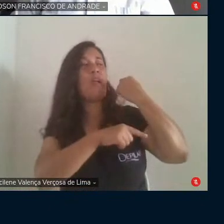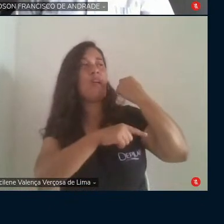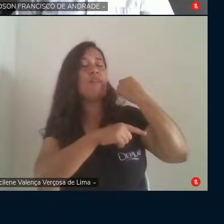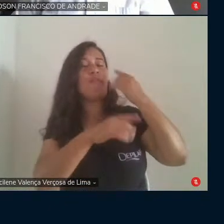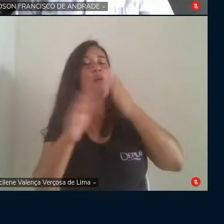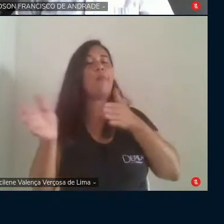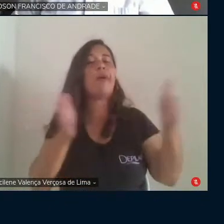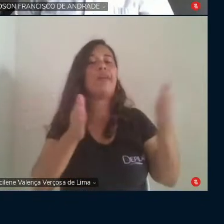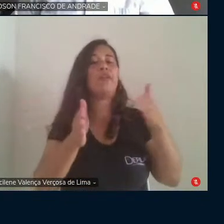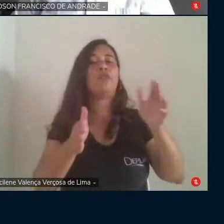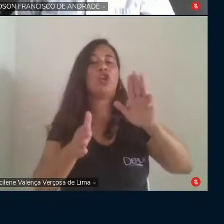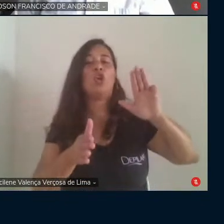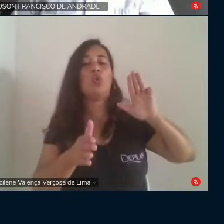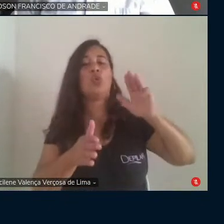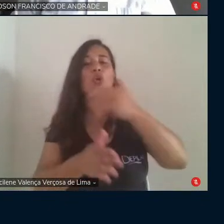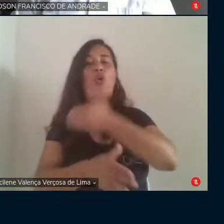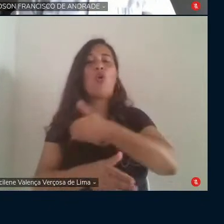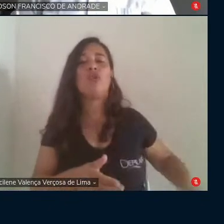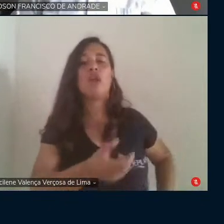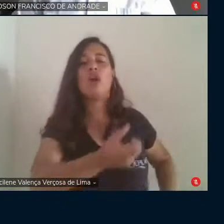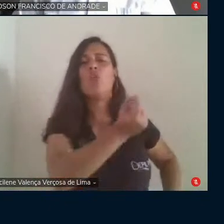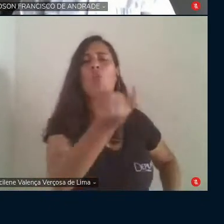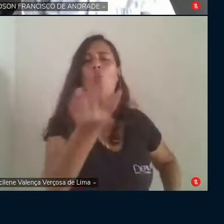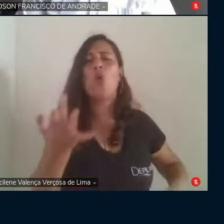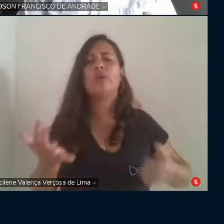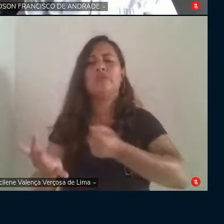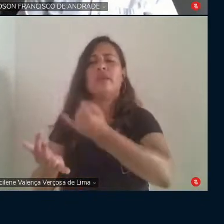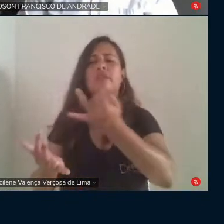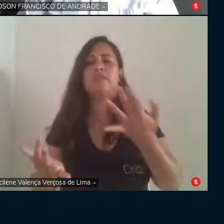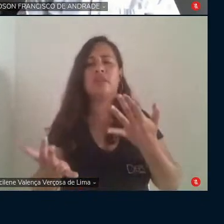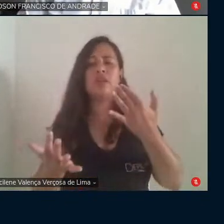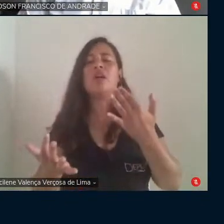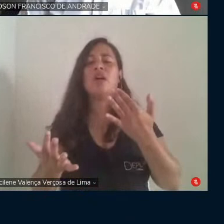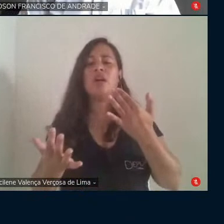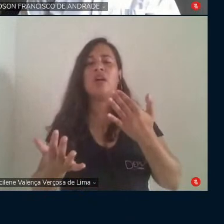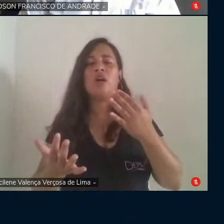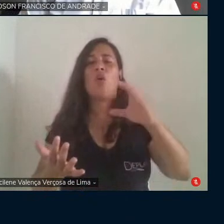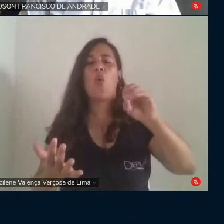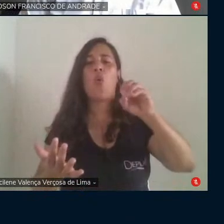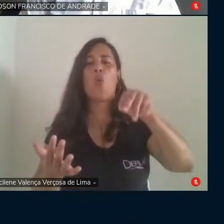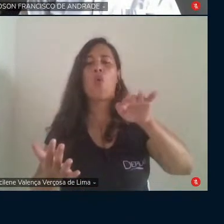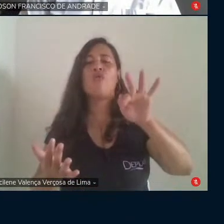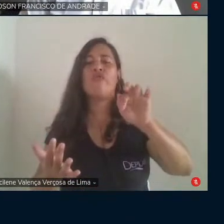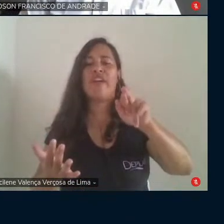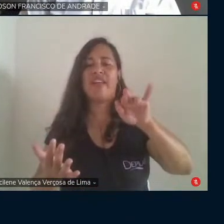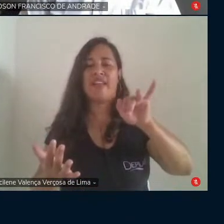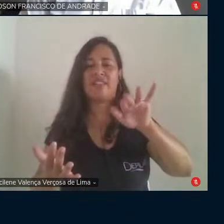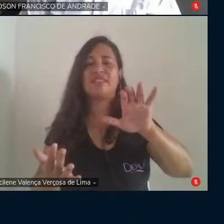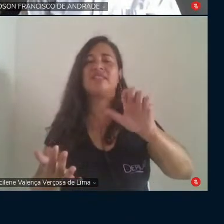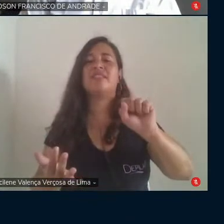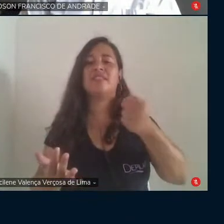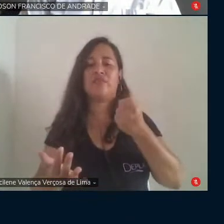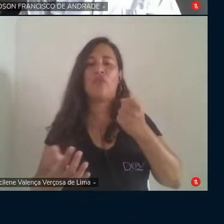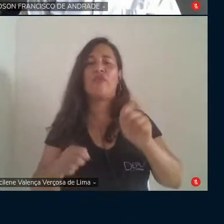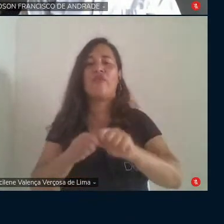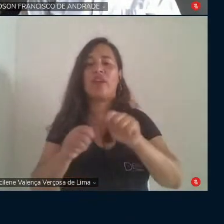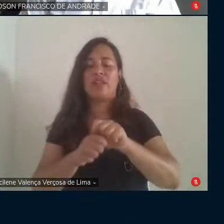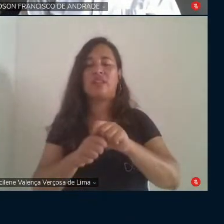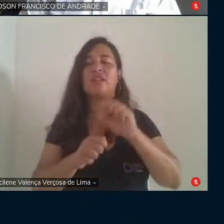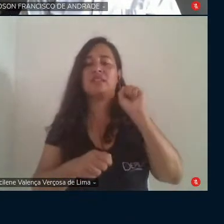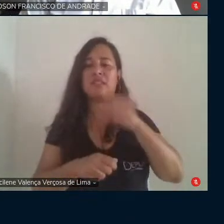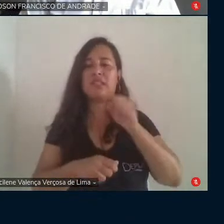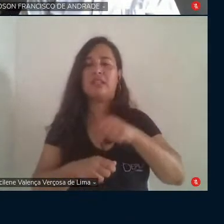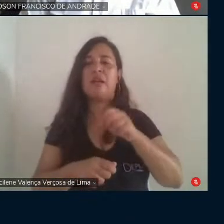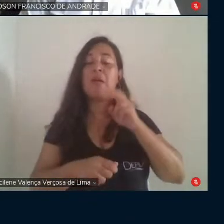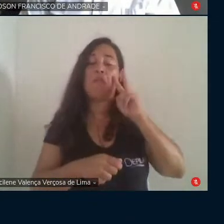governou esse país e a quantidade de conferências que foram realizadas para apontar as políticas